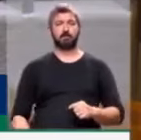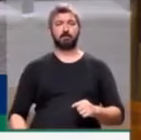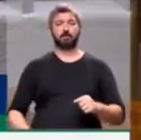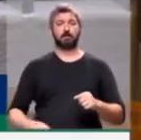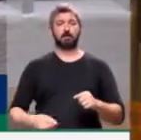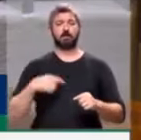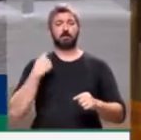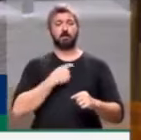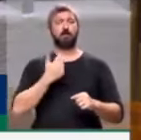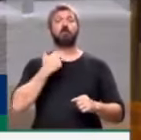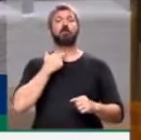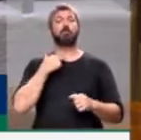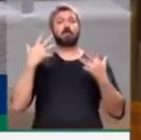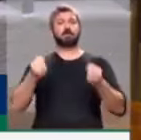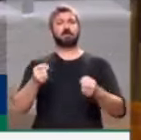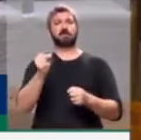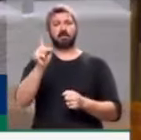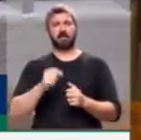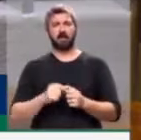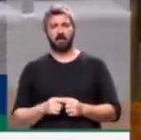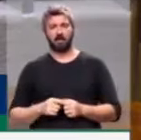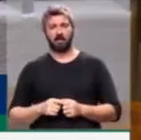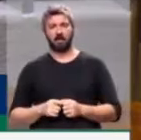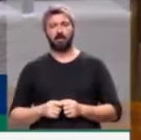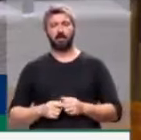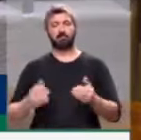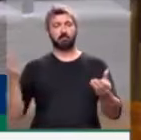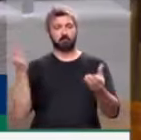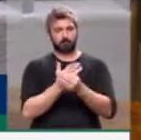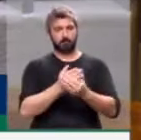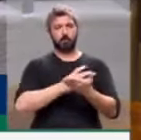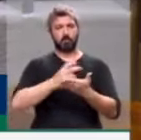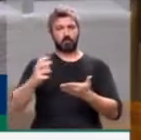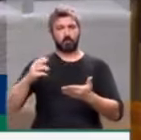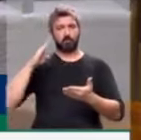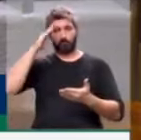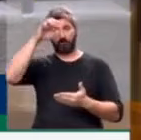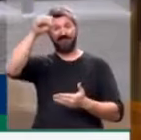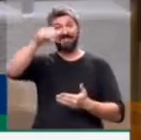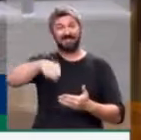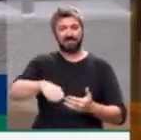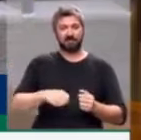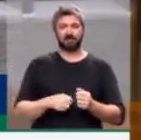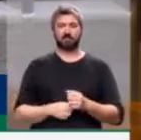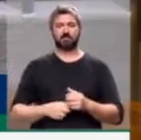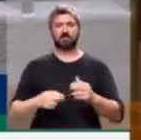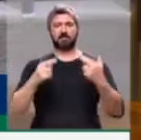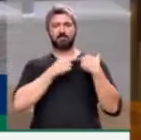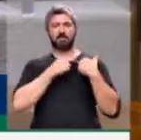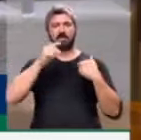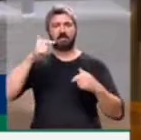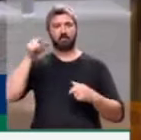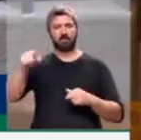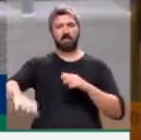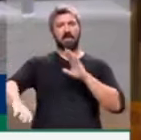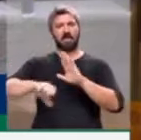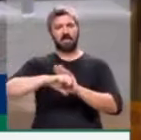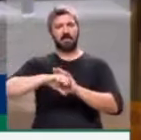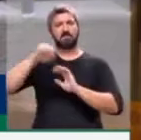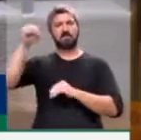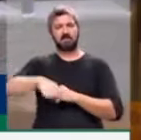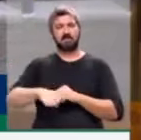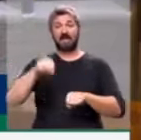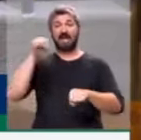Nós não podemos admitir isso. Nós temos que abrir o pedido de impeachment contra esse homem irresponsável, criminoso,